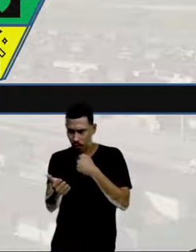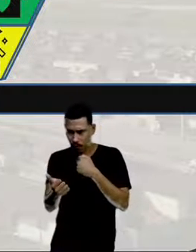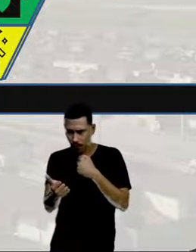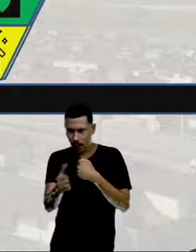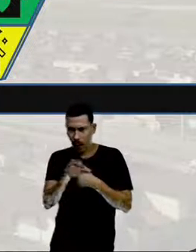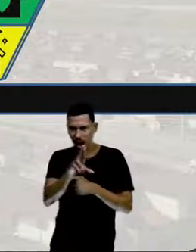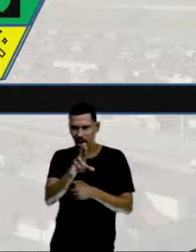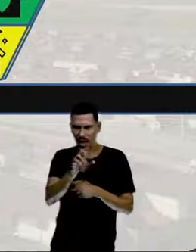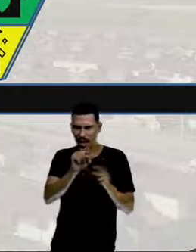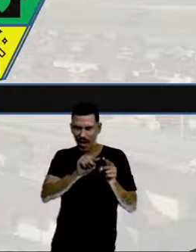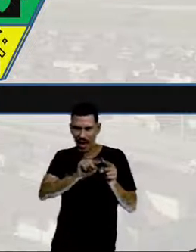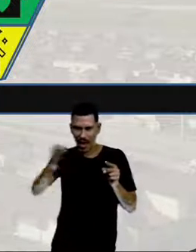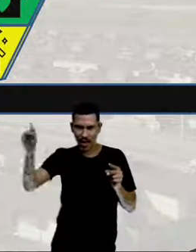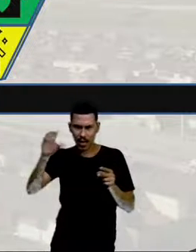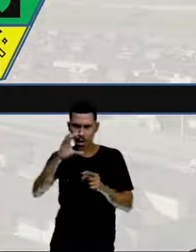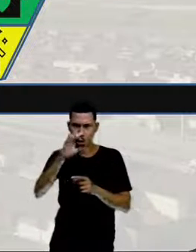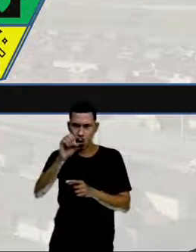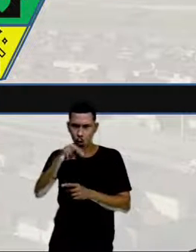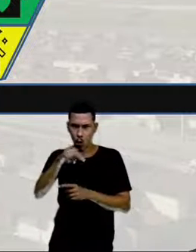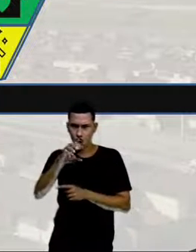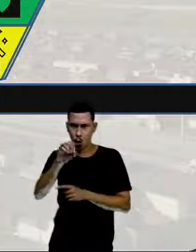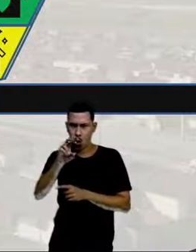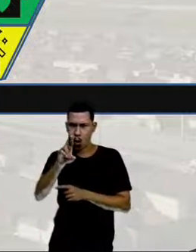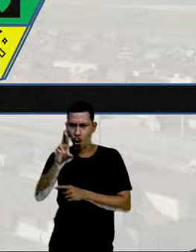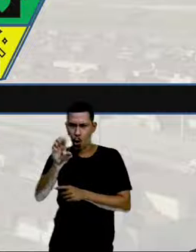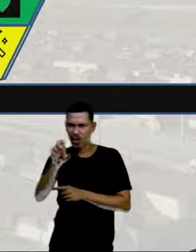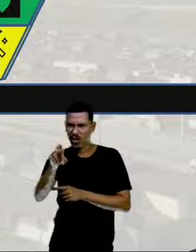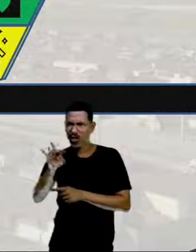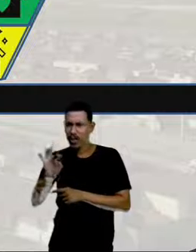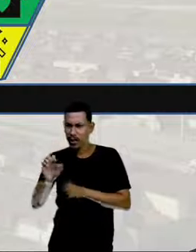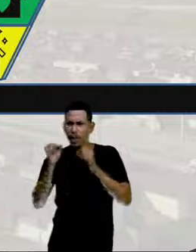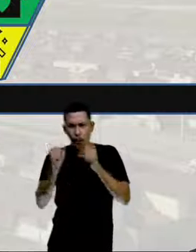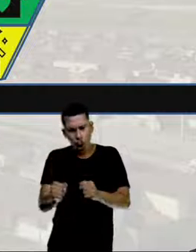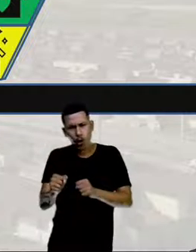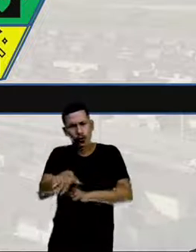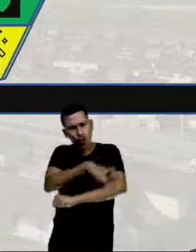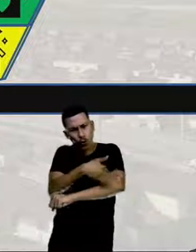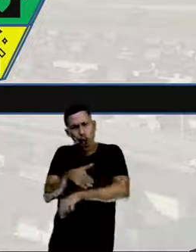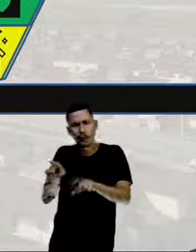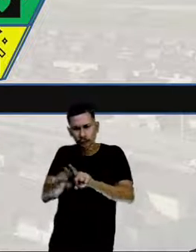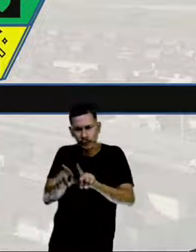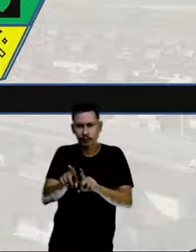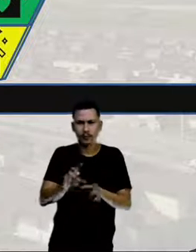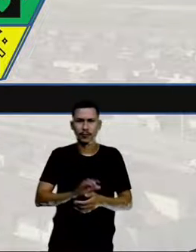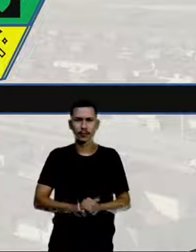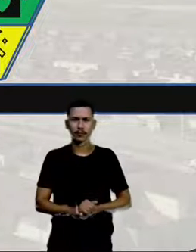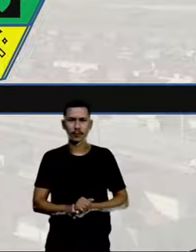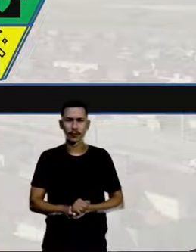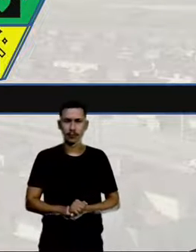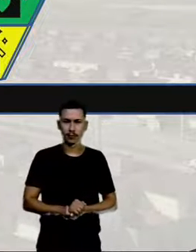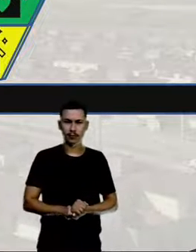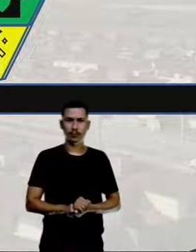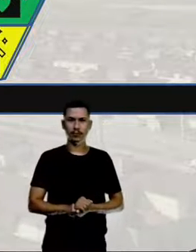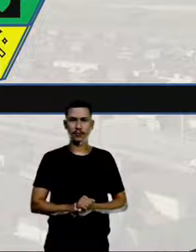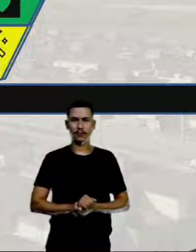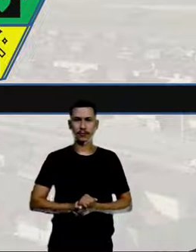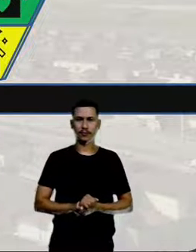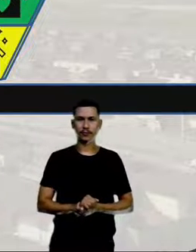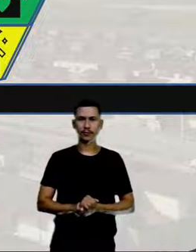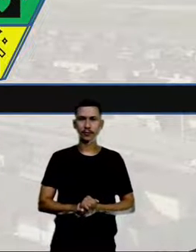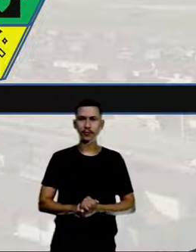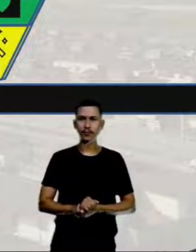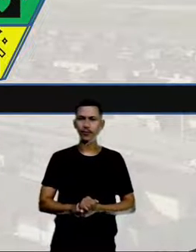retas concorrentes, ou ruas concorrentes, tá certo? Com isso, a gente vai